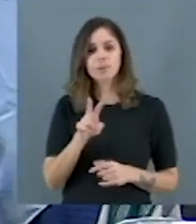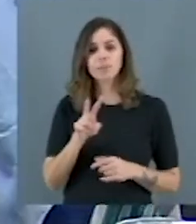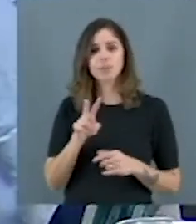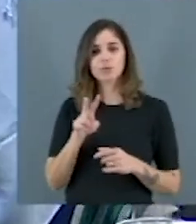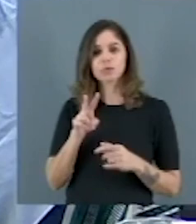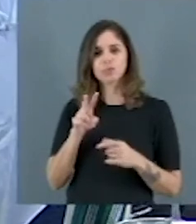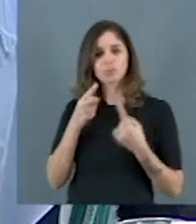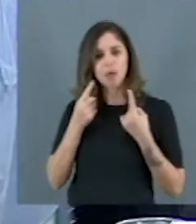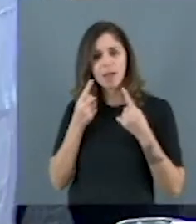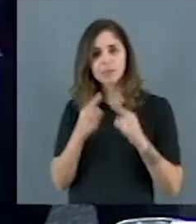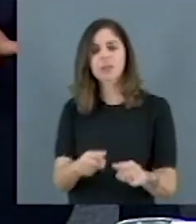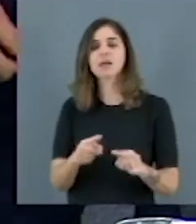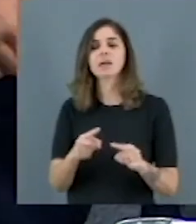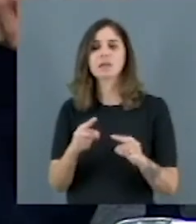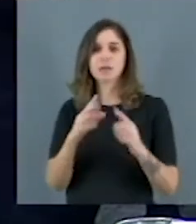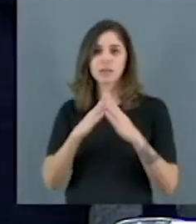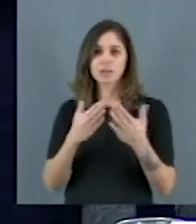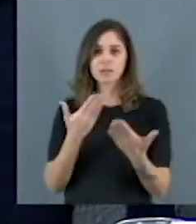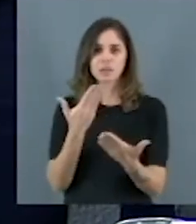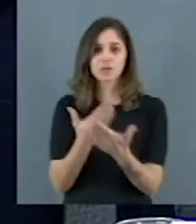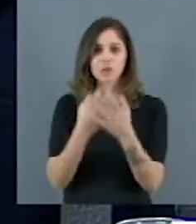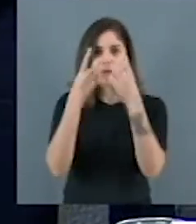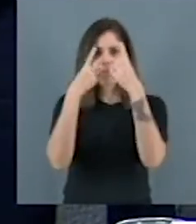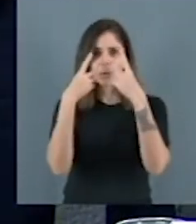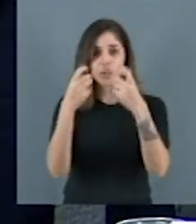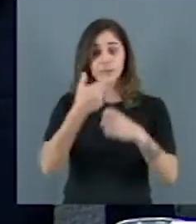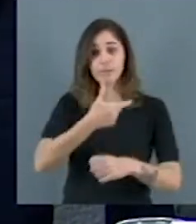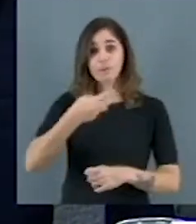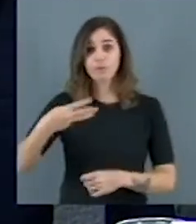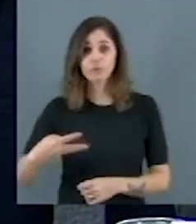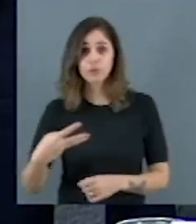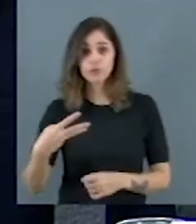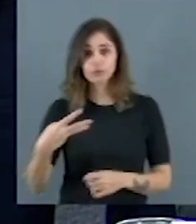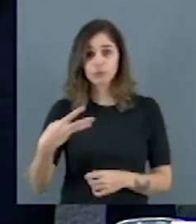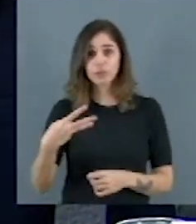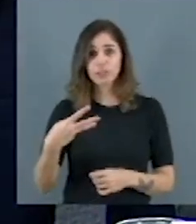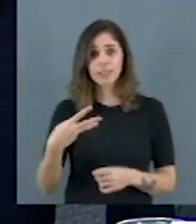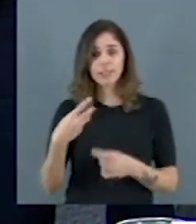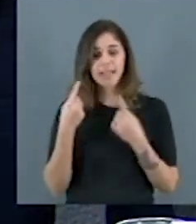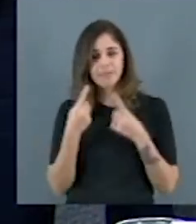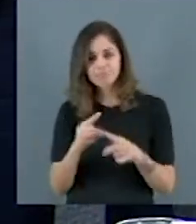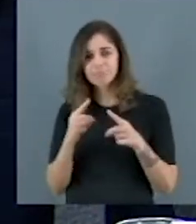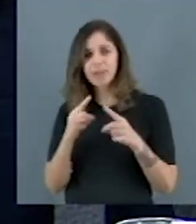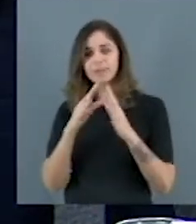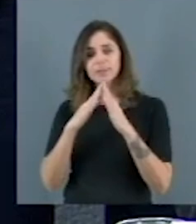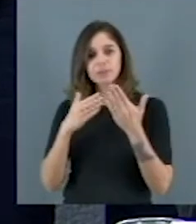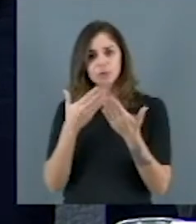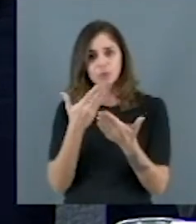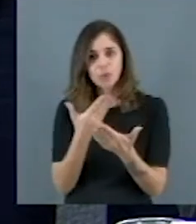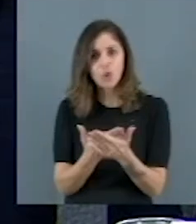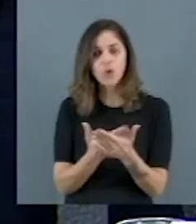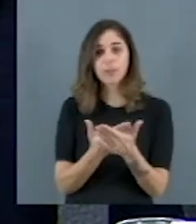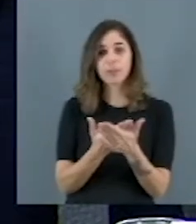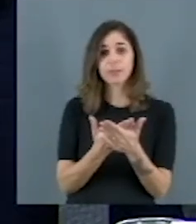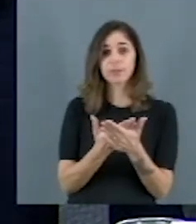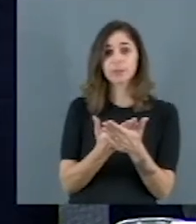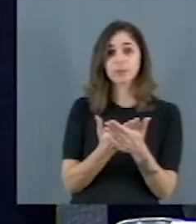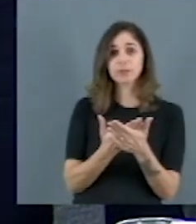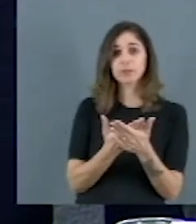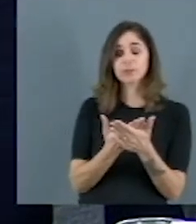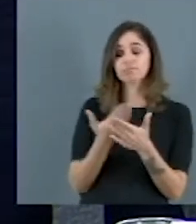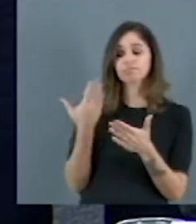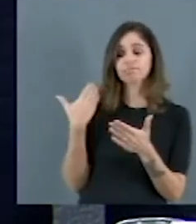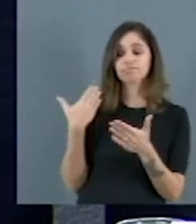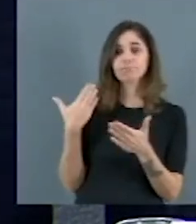que pese o fato de que 23 ataques ocorreram nos últimos 20 anos, apenas nos últimos 8 meses,